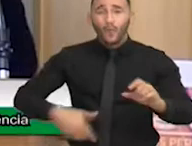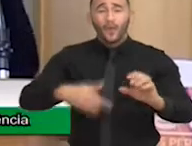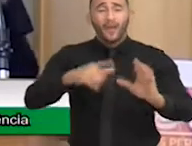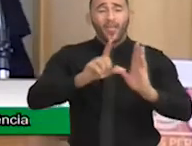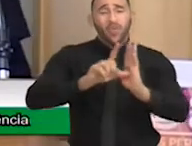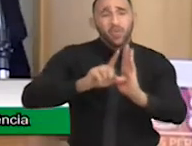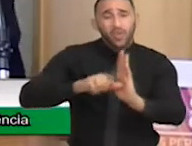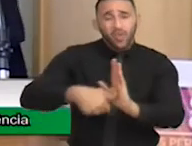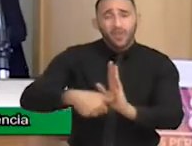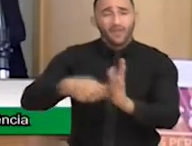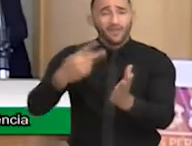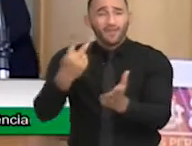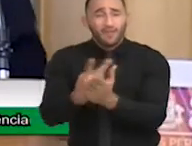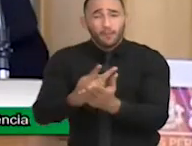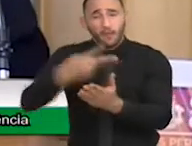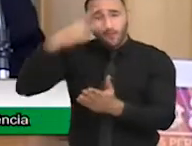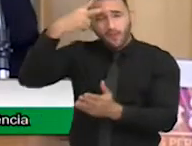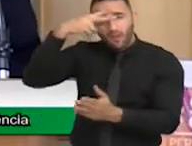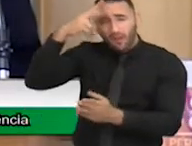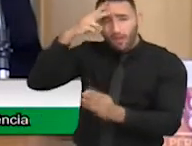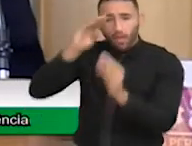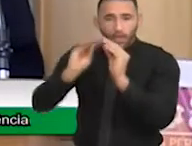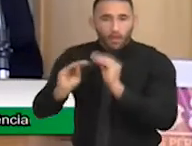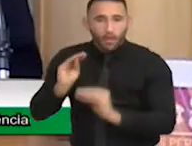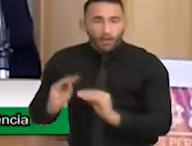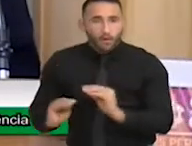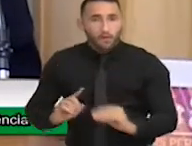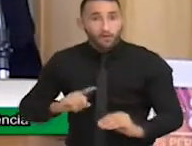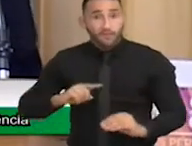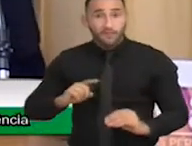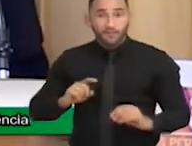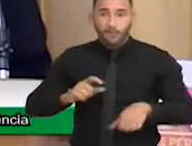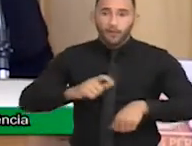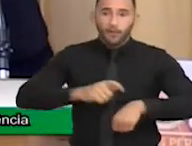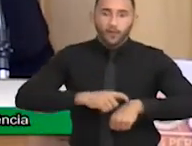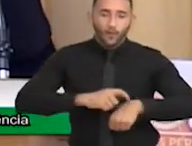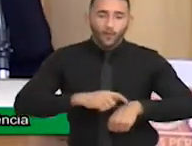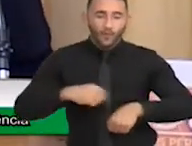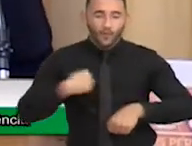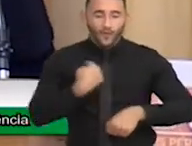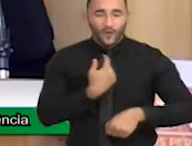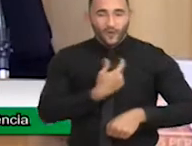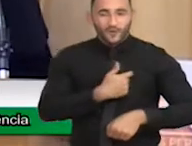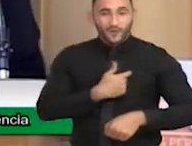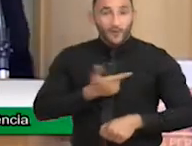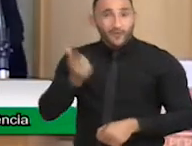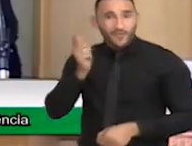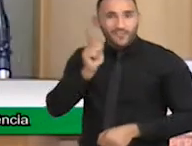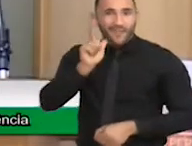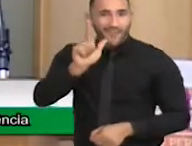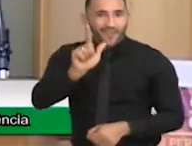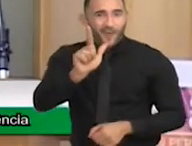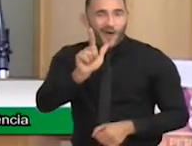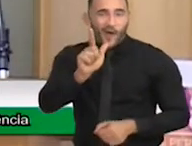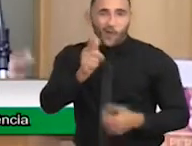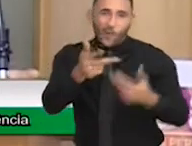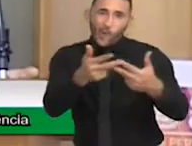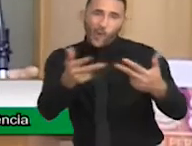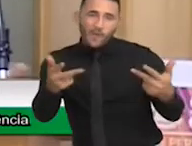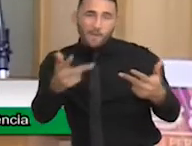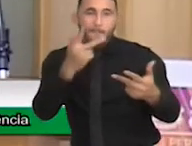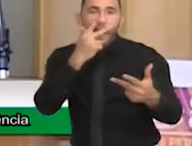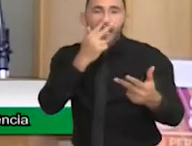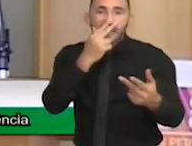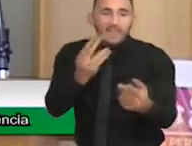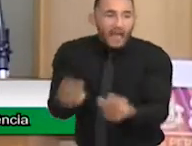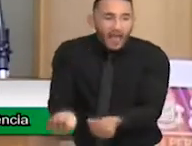suas próprias histórias. Quando conseguimos alguma coisa, não é dado como um favor.